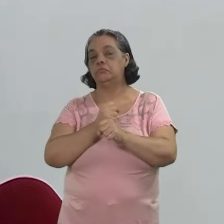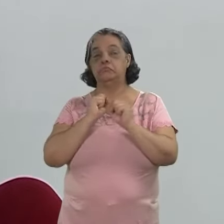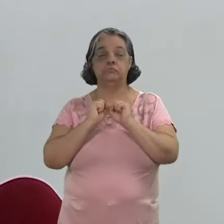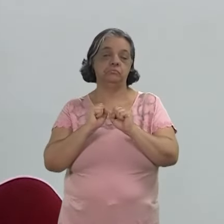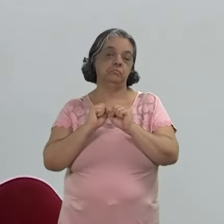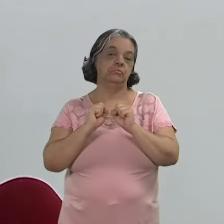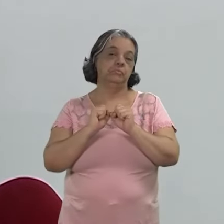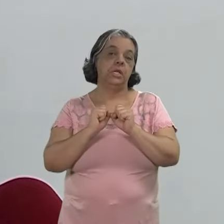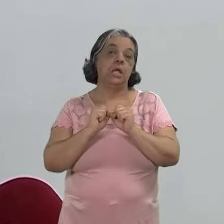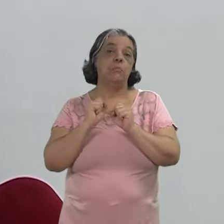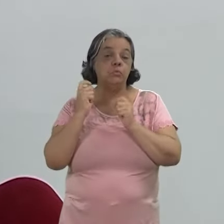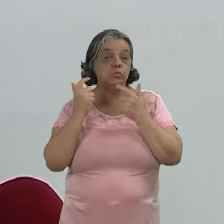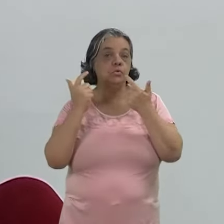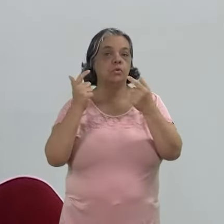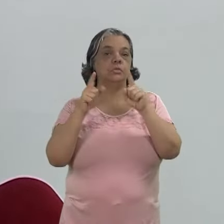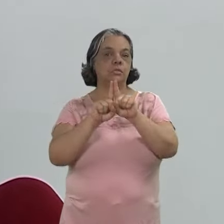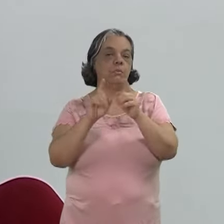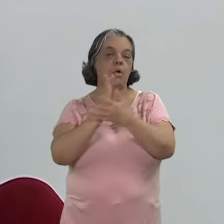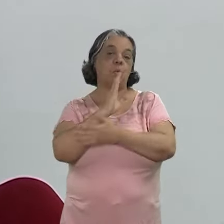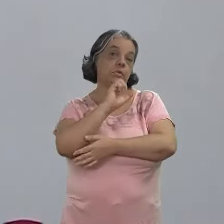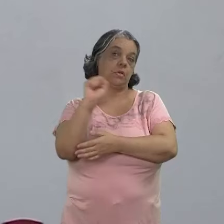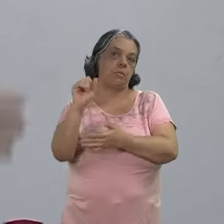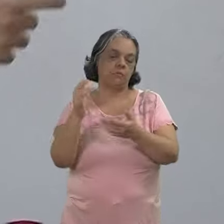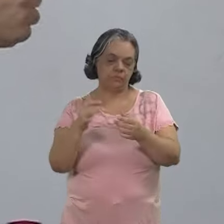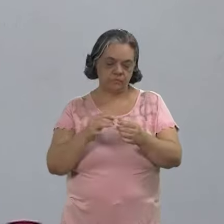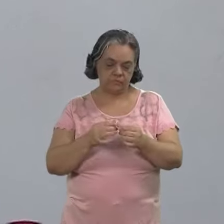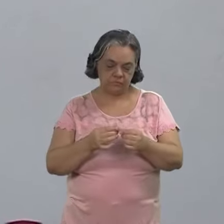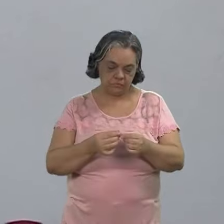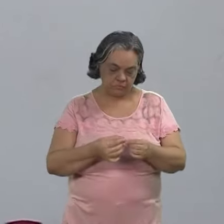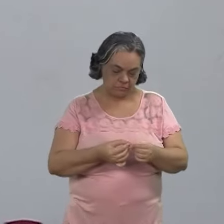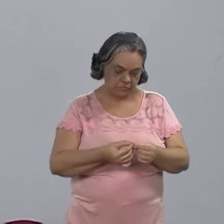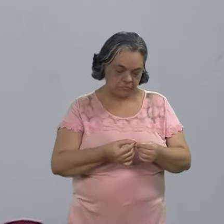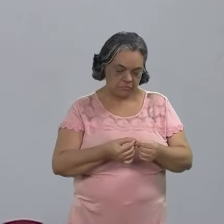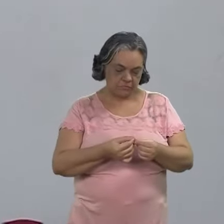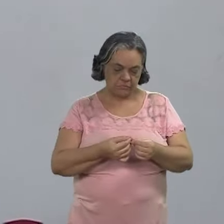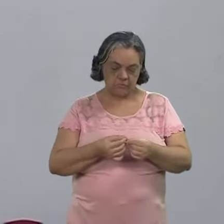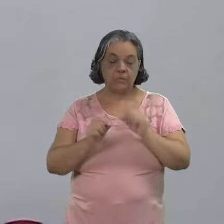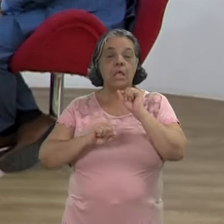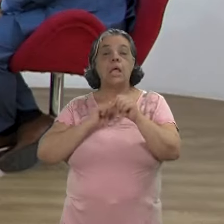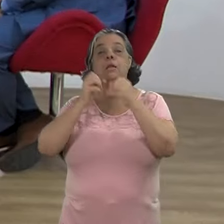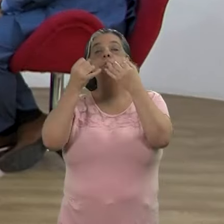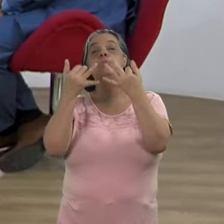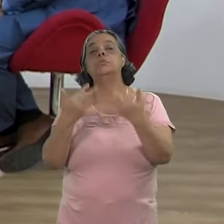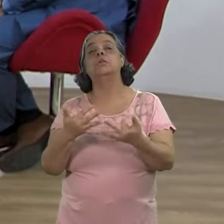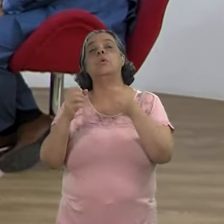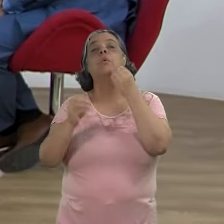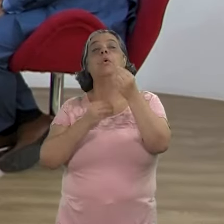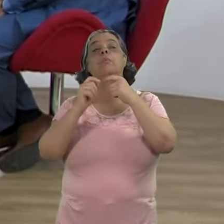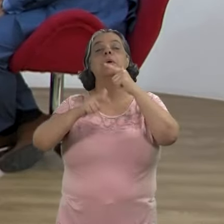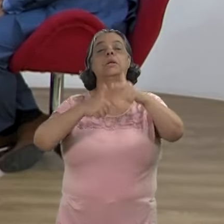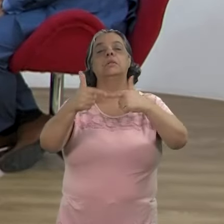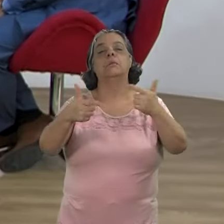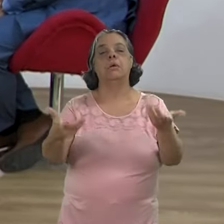ou algumas décadas e, por sorte, a alguns séculos. Ingrid, aproveita para a gente e explica um pouquinho para quem está nos acompanhando sobre o trabalho da Cinemateca